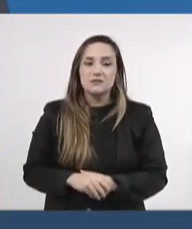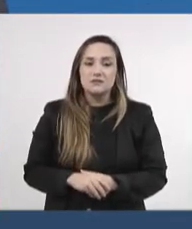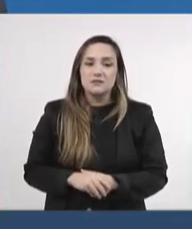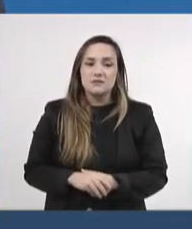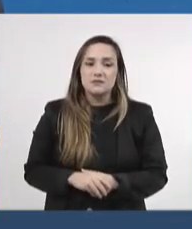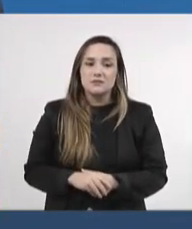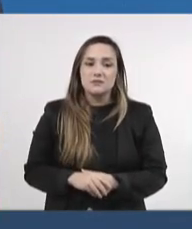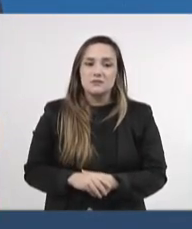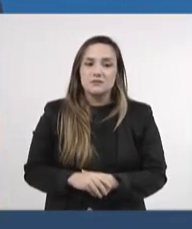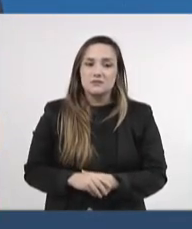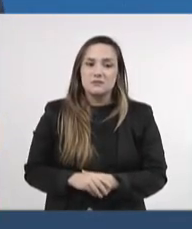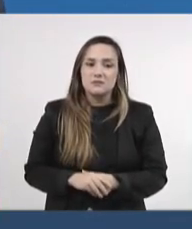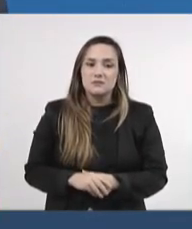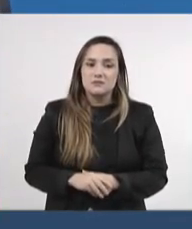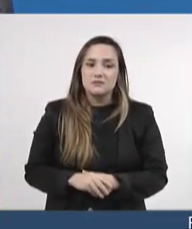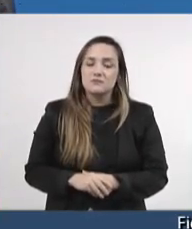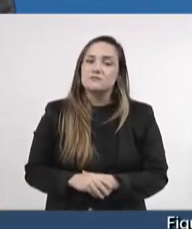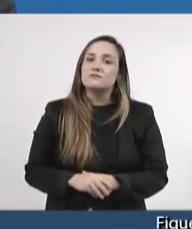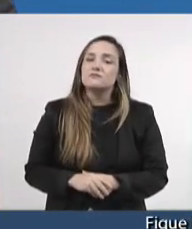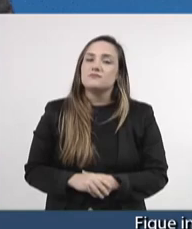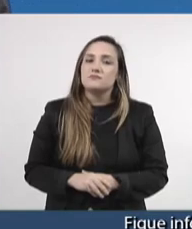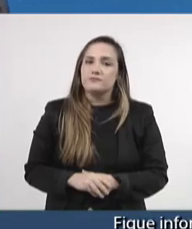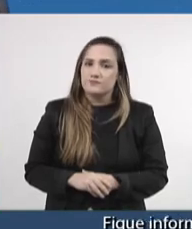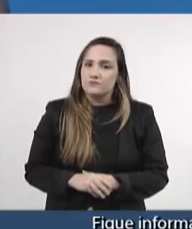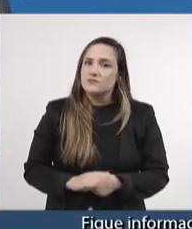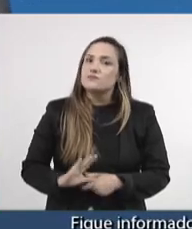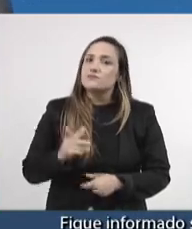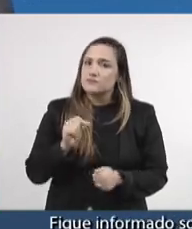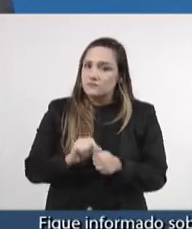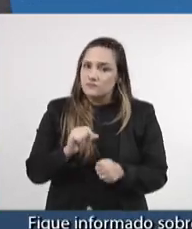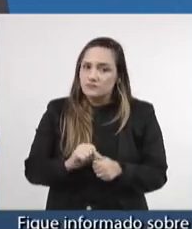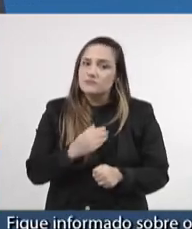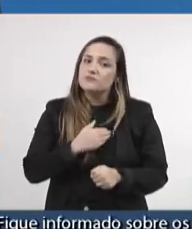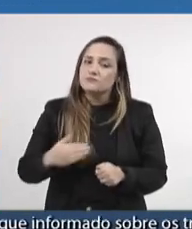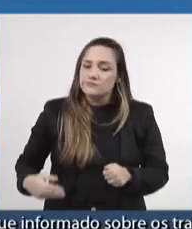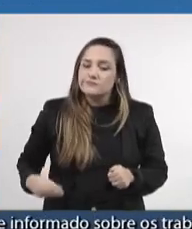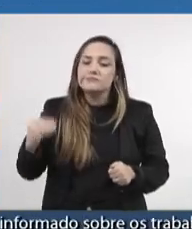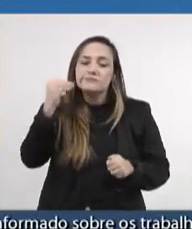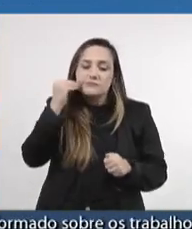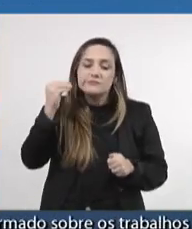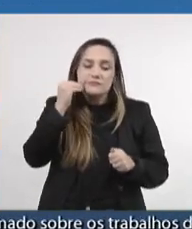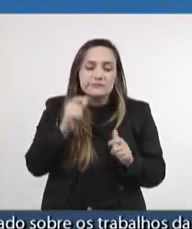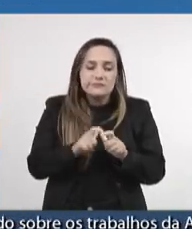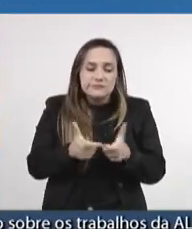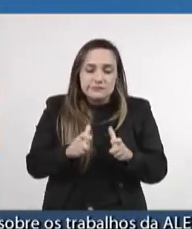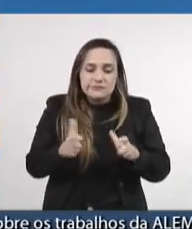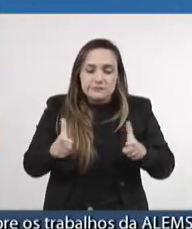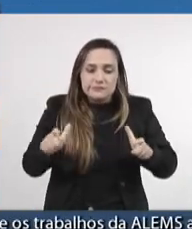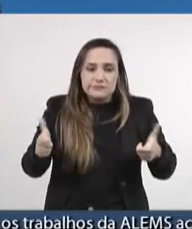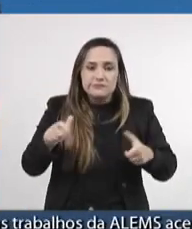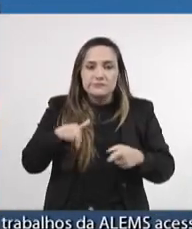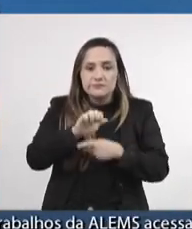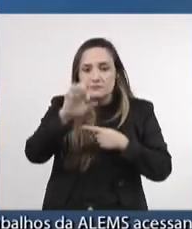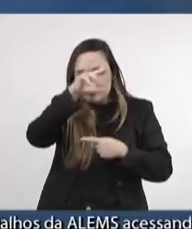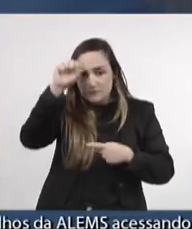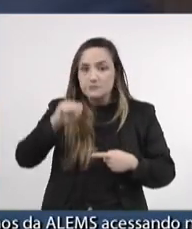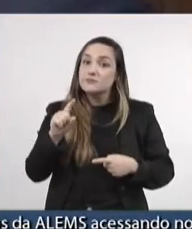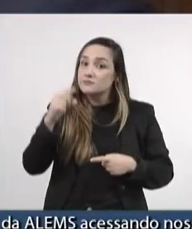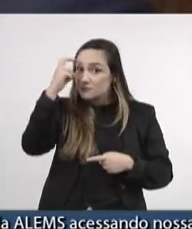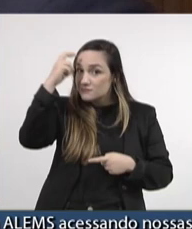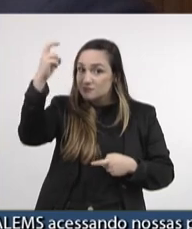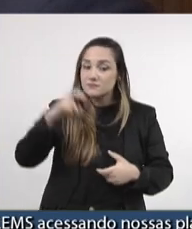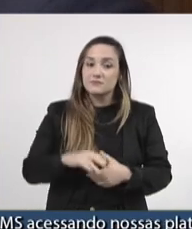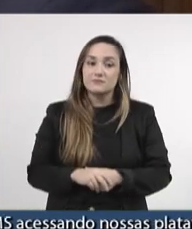no qual está fazendo aí um governo para o crescimento do nosso Estado, uma pessoa muito inteligente,